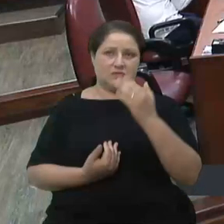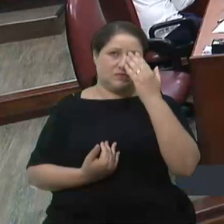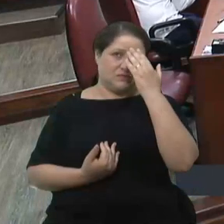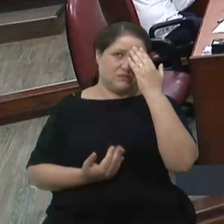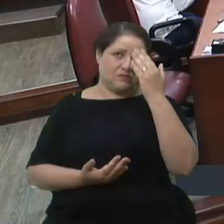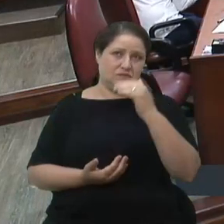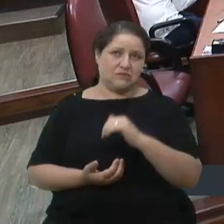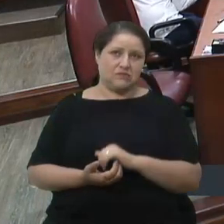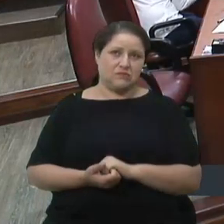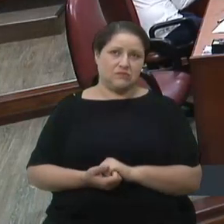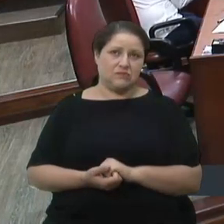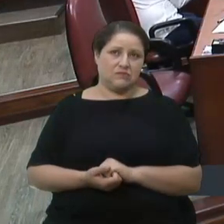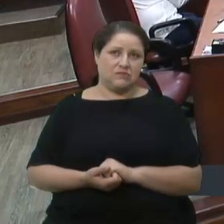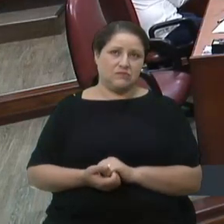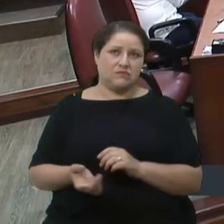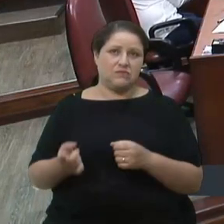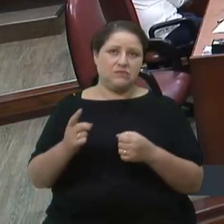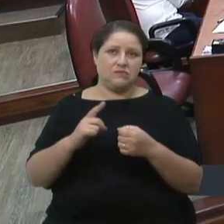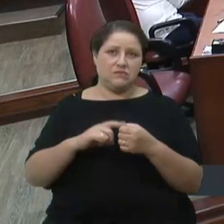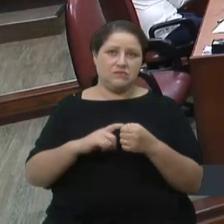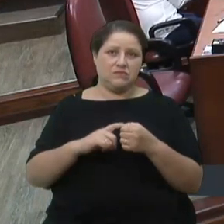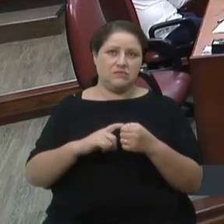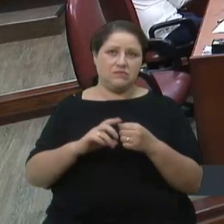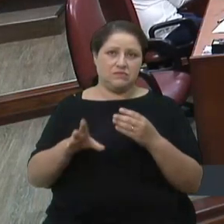Muito bem, então retornamos.